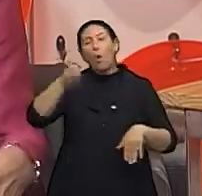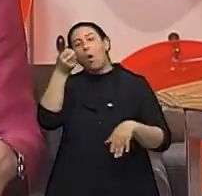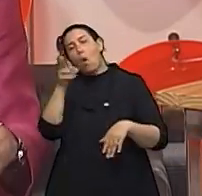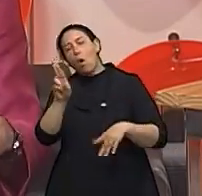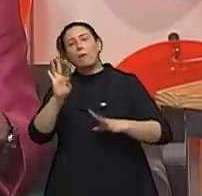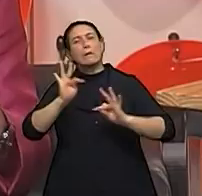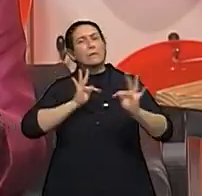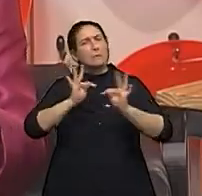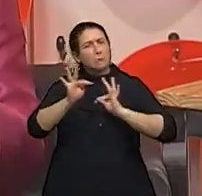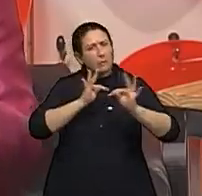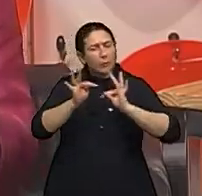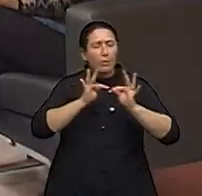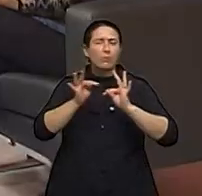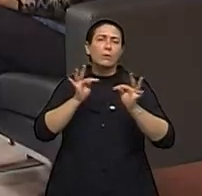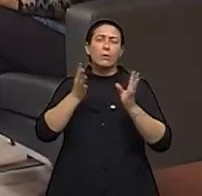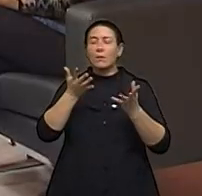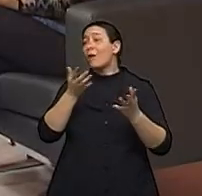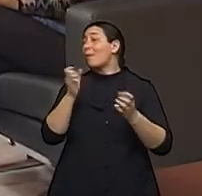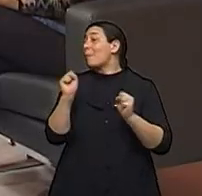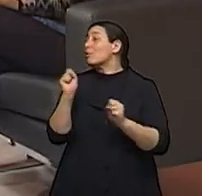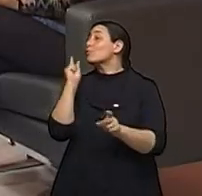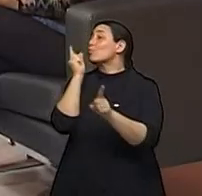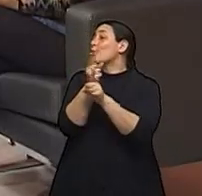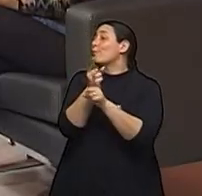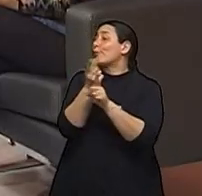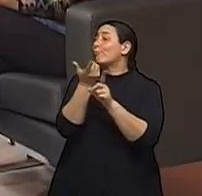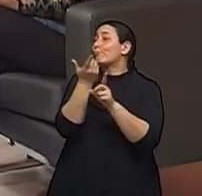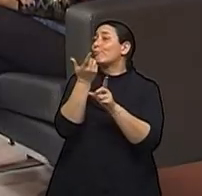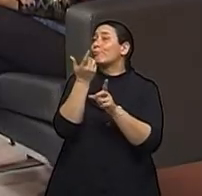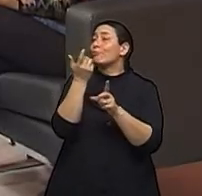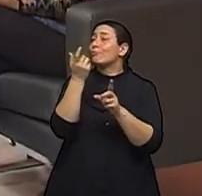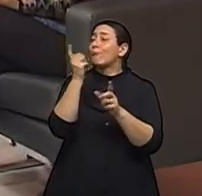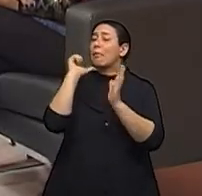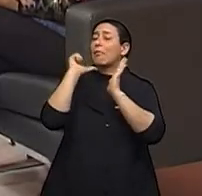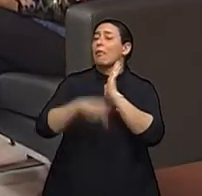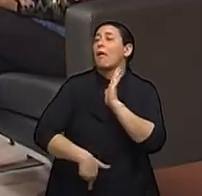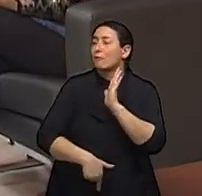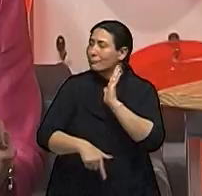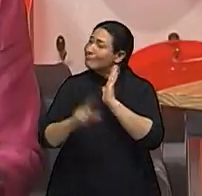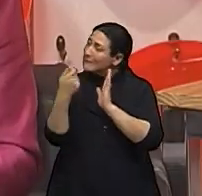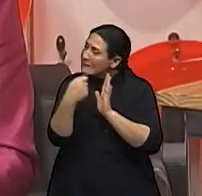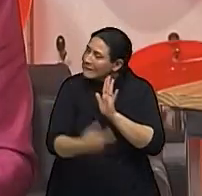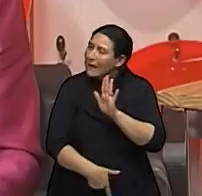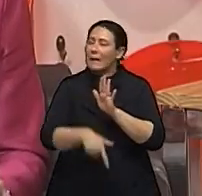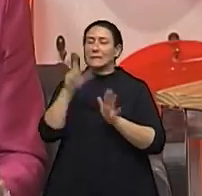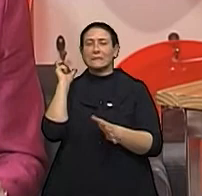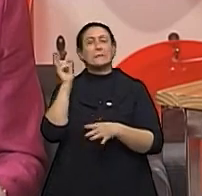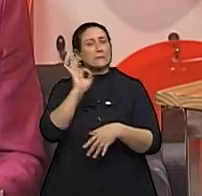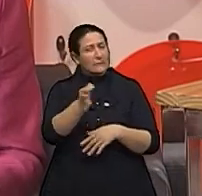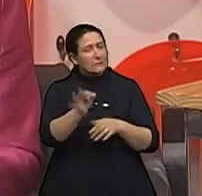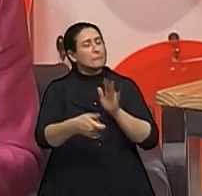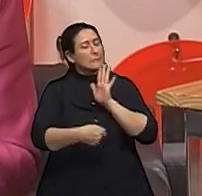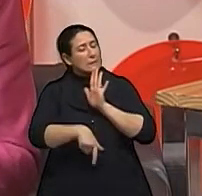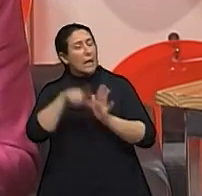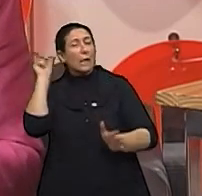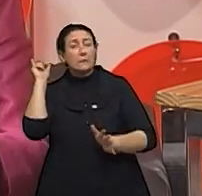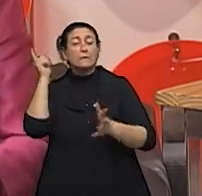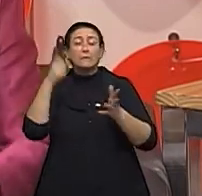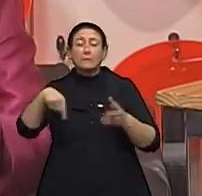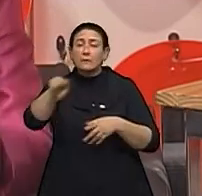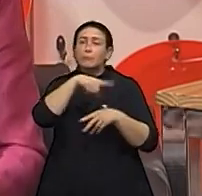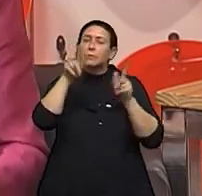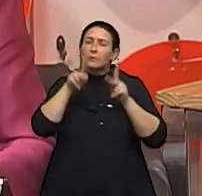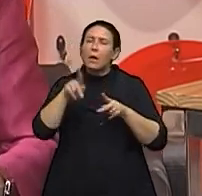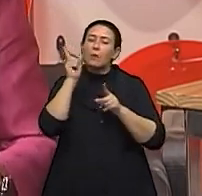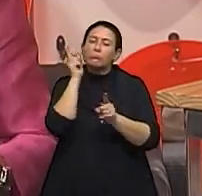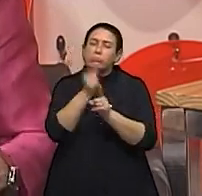muito fortes. Ou de descobrir tarde. Ou de descobrir tarde. Então, nós temos que chegar cedo. Então, a prevenção em câncer de mama, ela significa